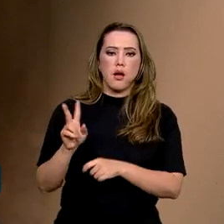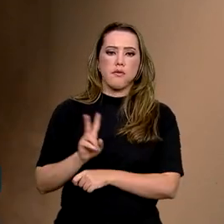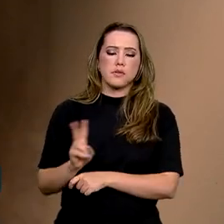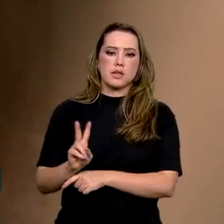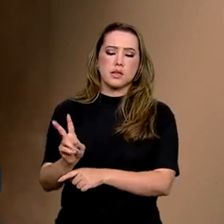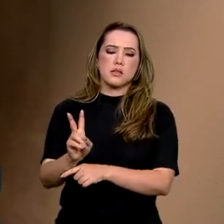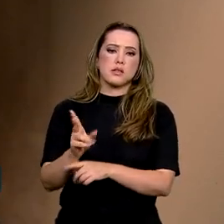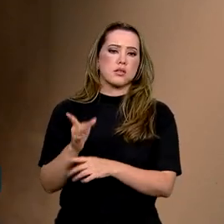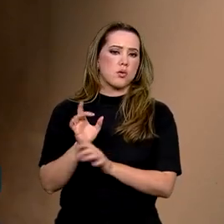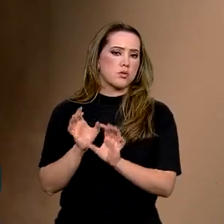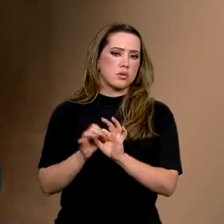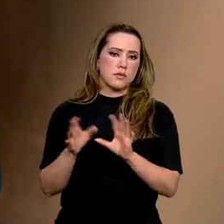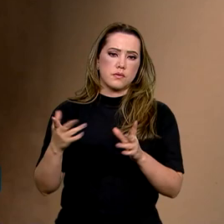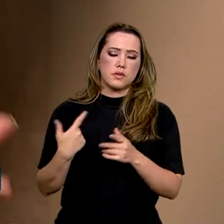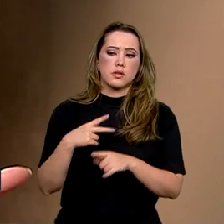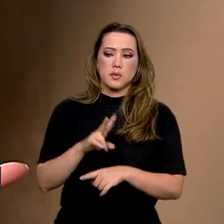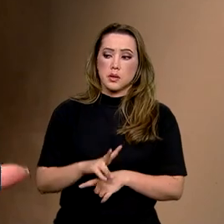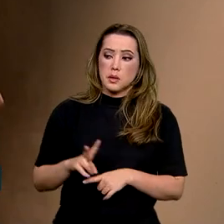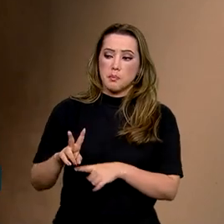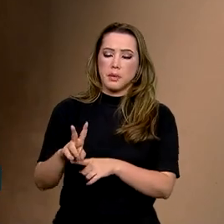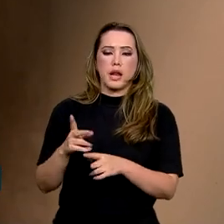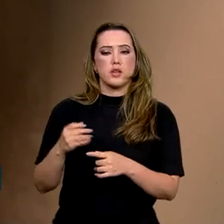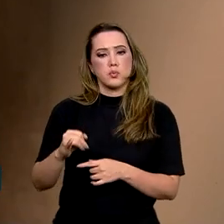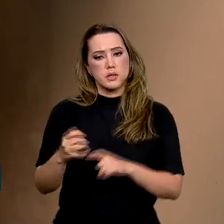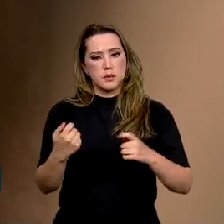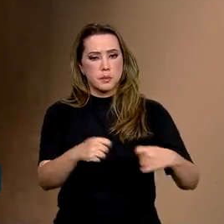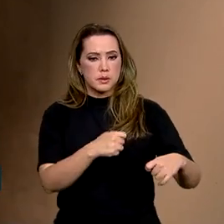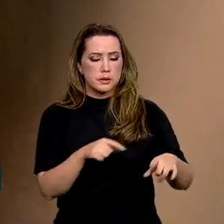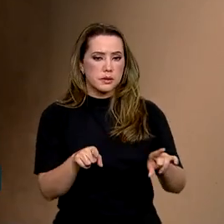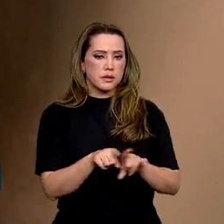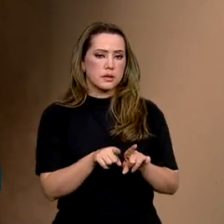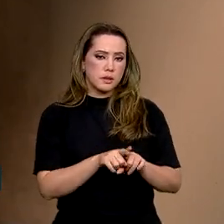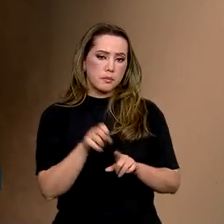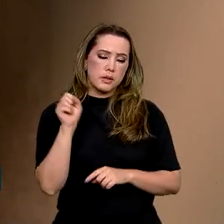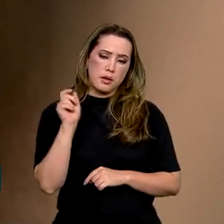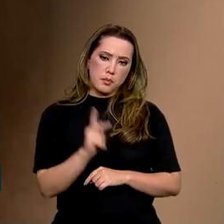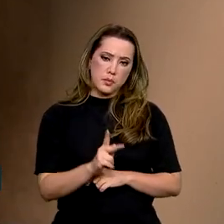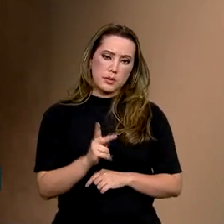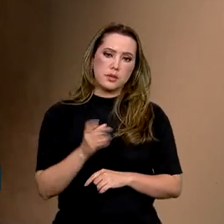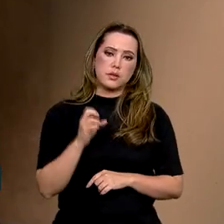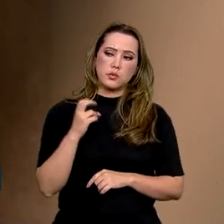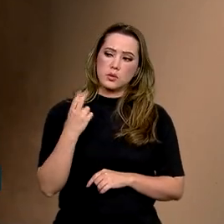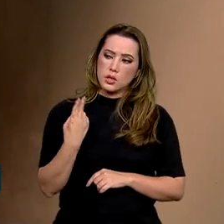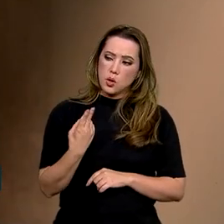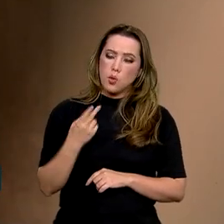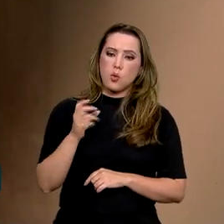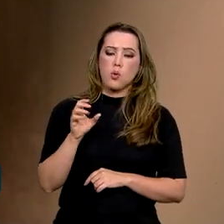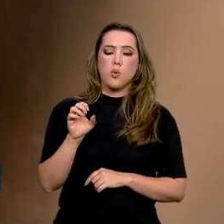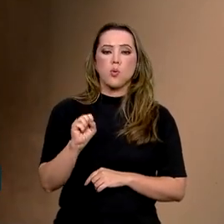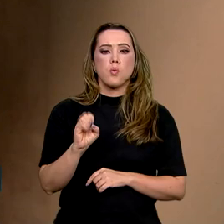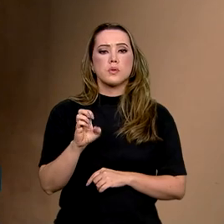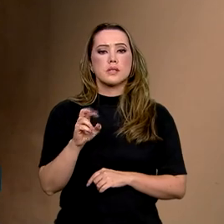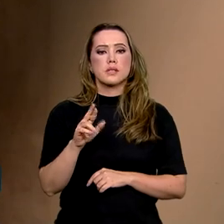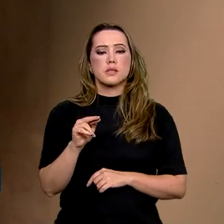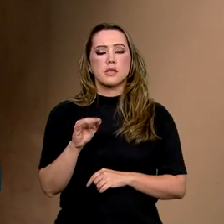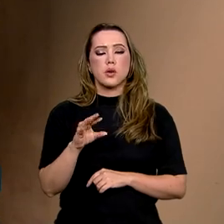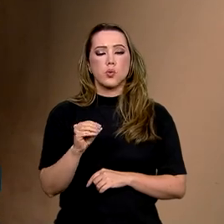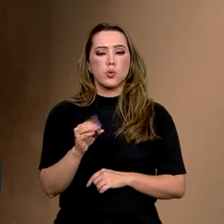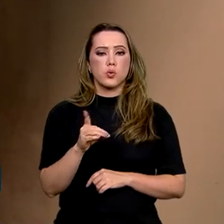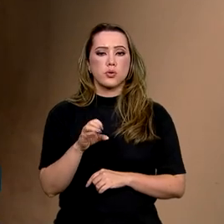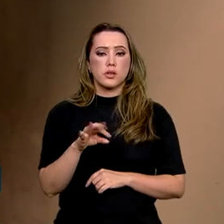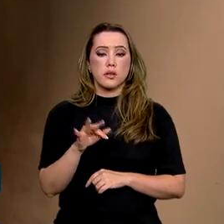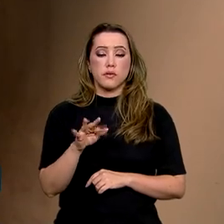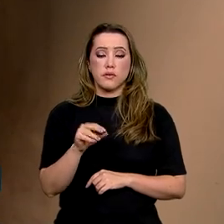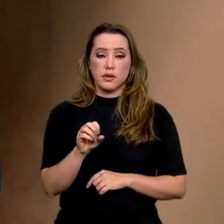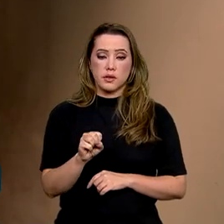ter acesso a crédito e aos benefícios, incluindo a aposentadoria e o seguro defeso. No caso da aposentadoria, ele